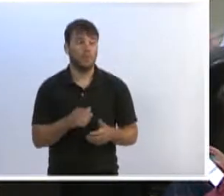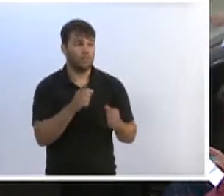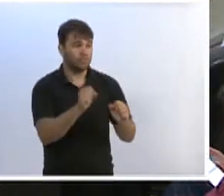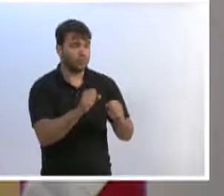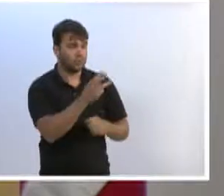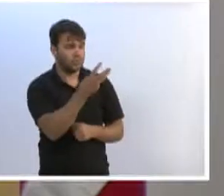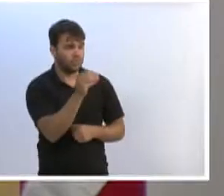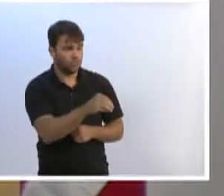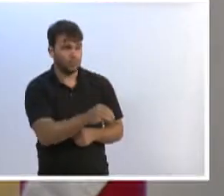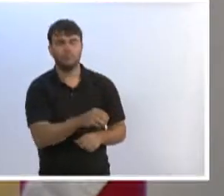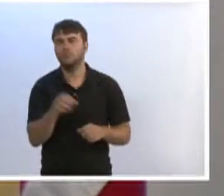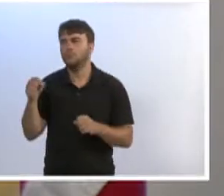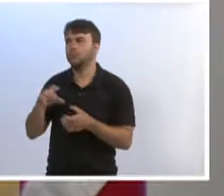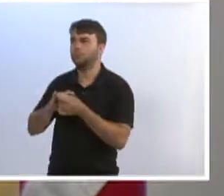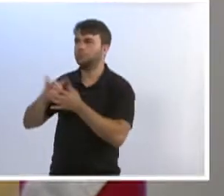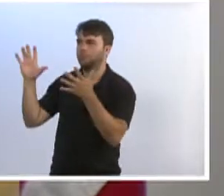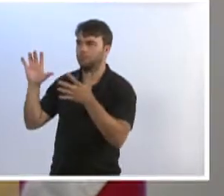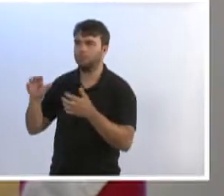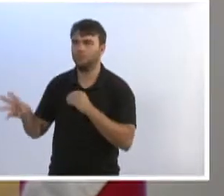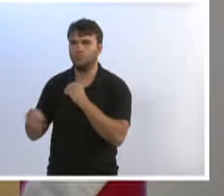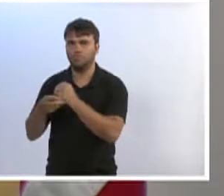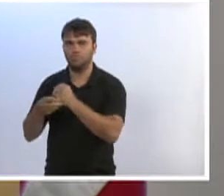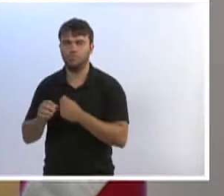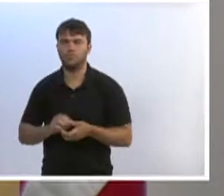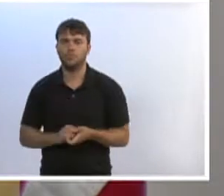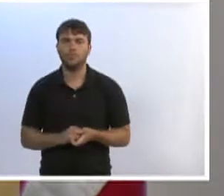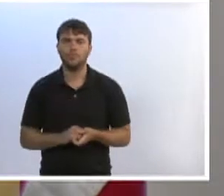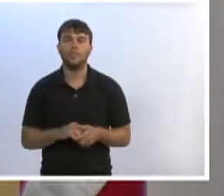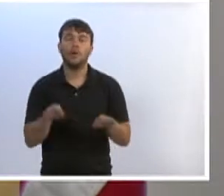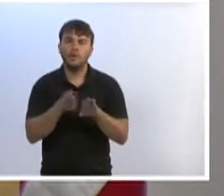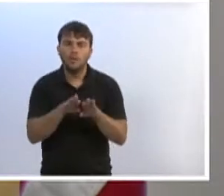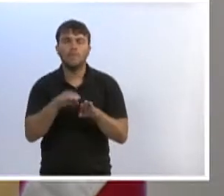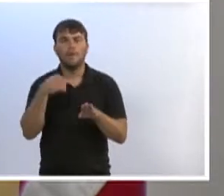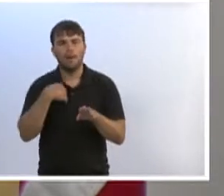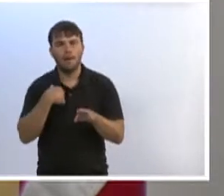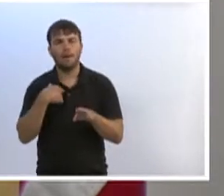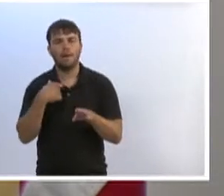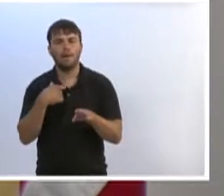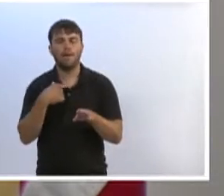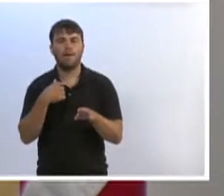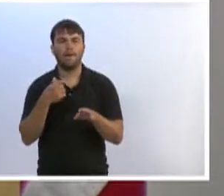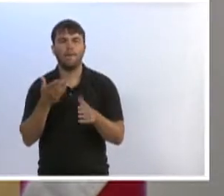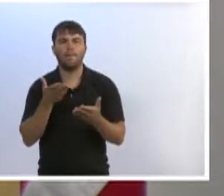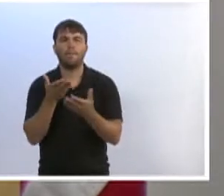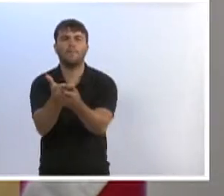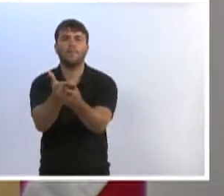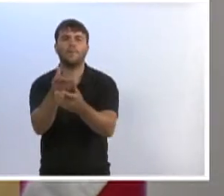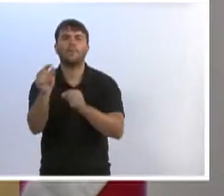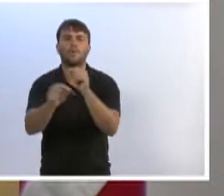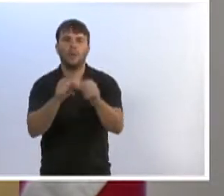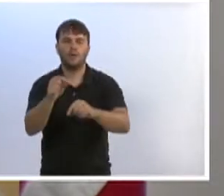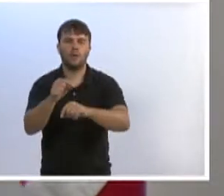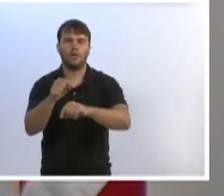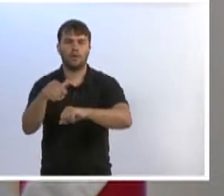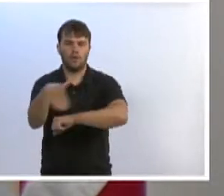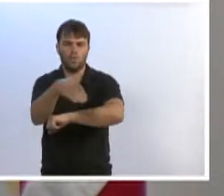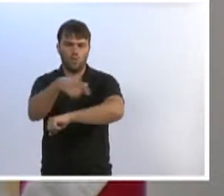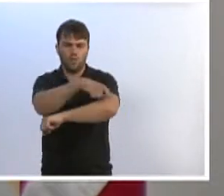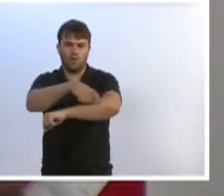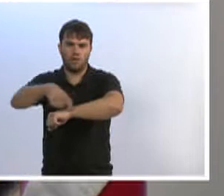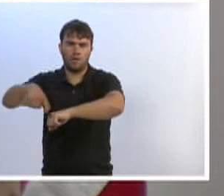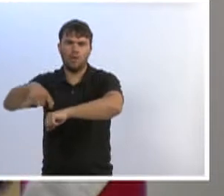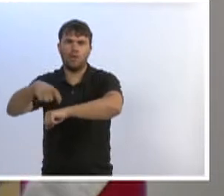minutos. Enfim, em cima disso, também fiz encaminhamento no que diz respeito às calçadas, ali da curva do